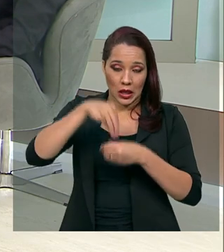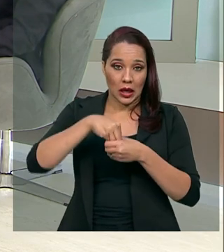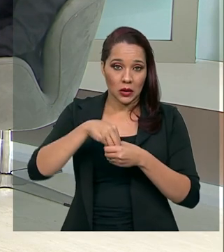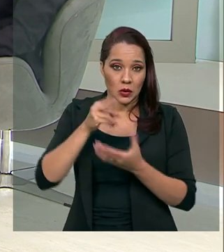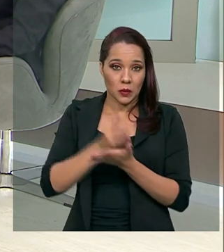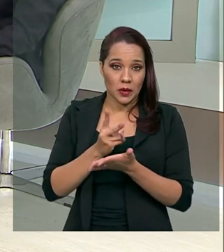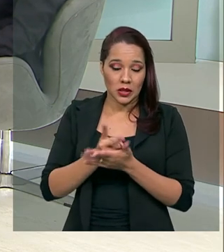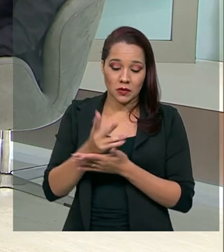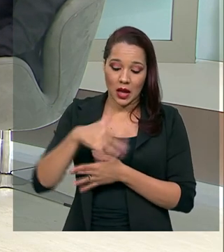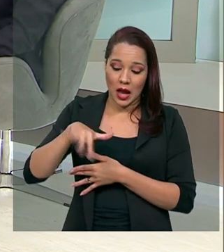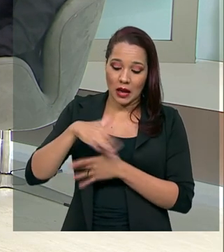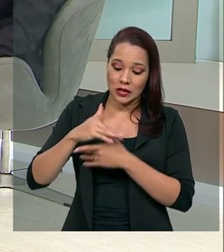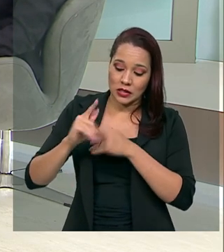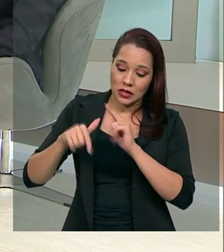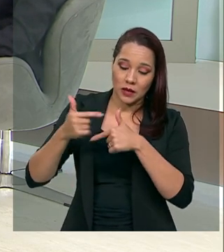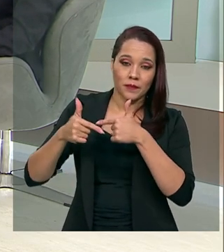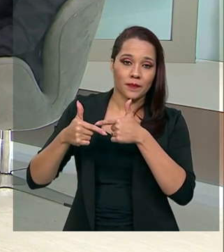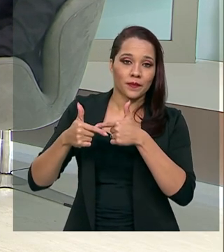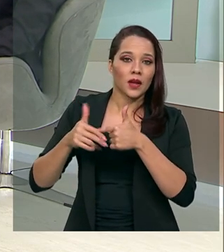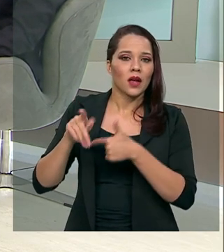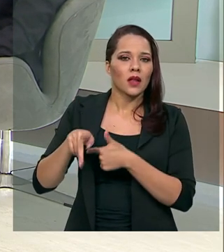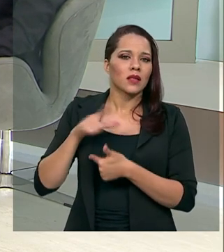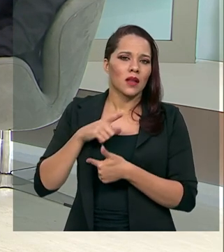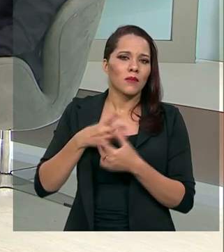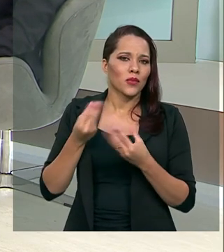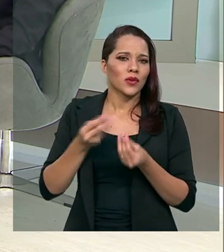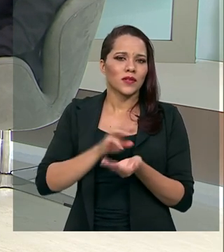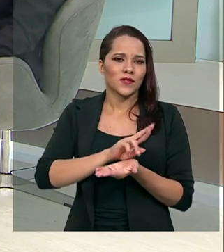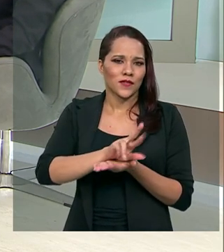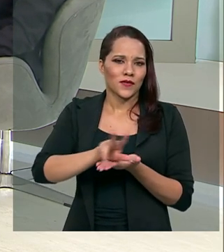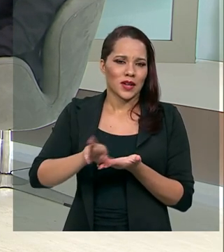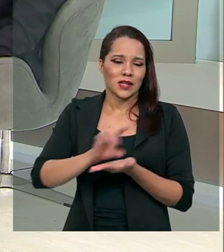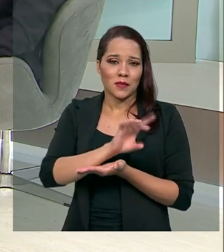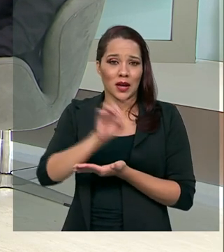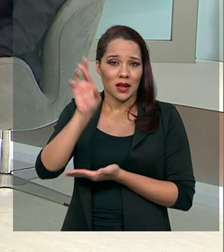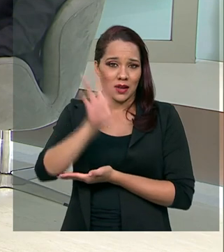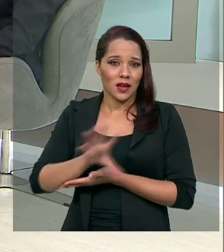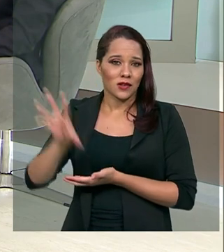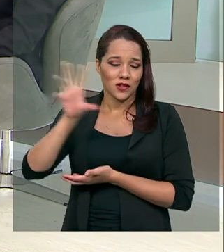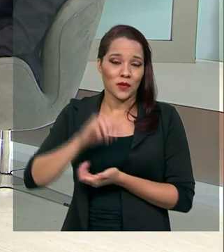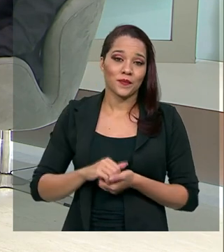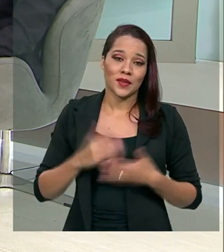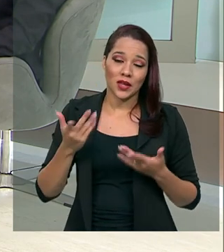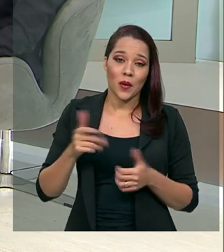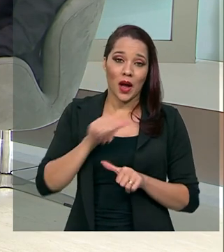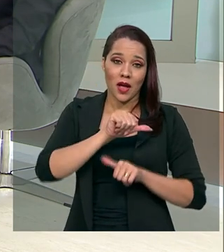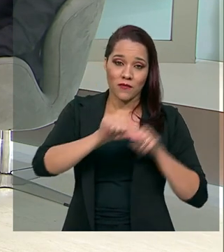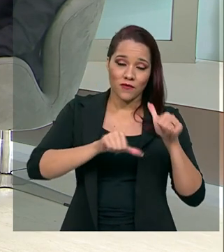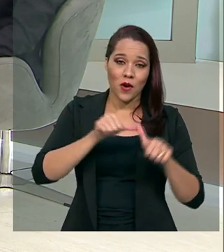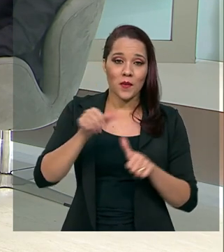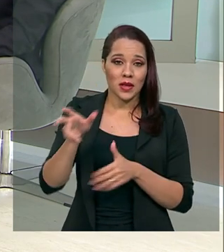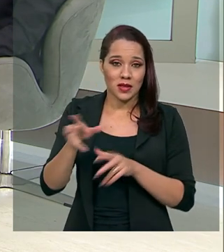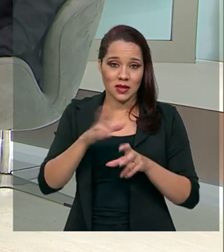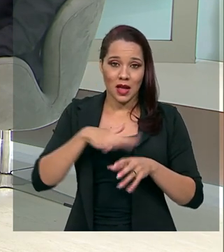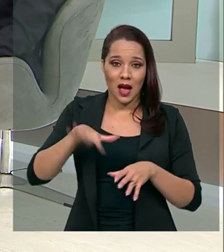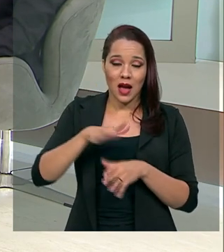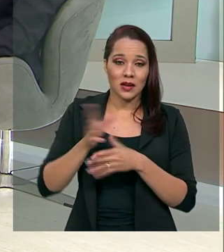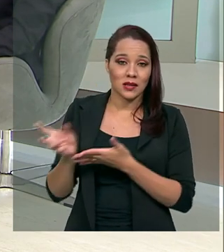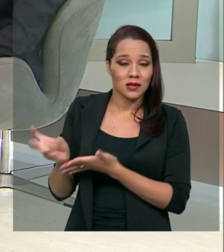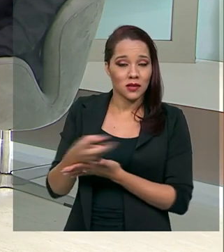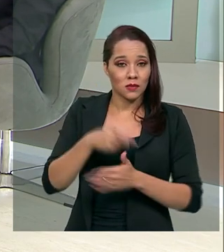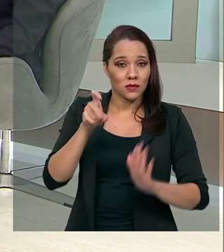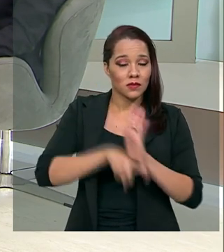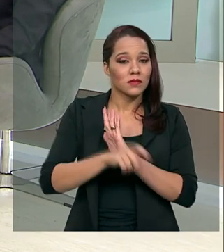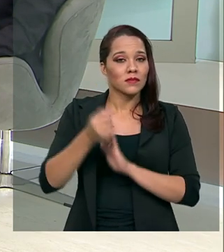que é o setor de comércio e serviços, ainda assim há muitas diferenças para cada região. Então a reforma tributária, ela precisa ser pensada